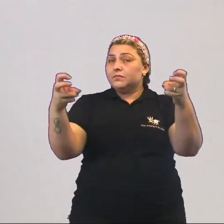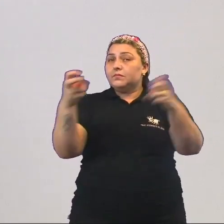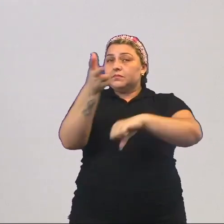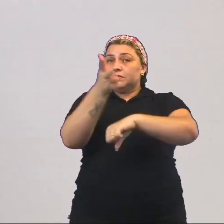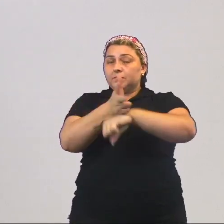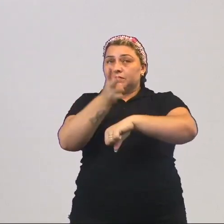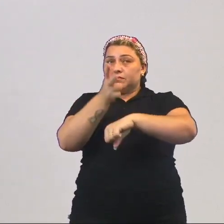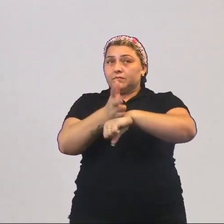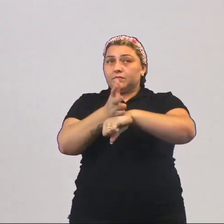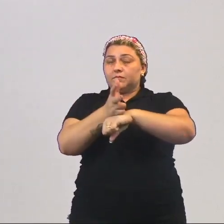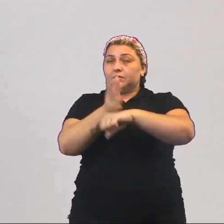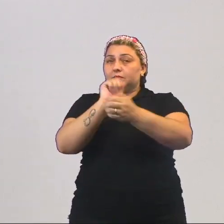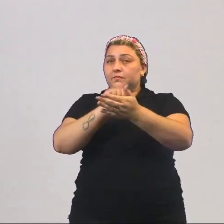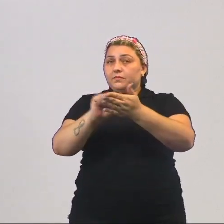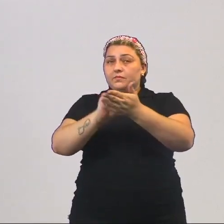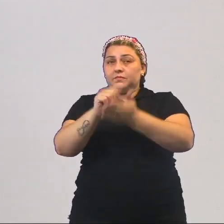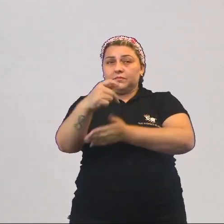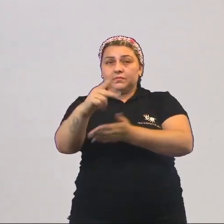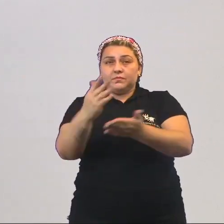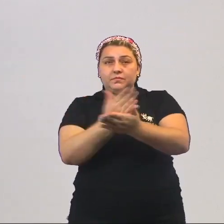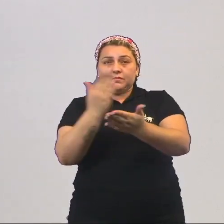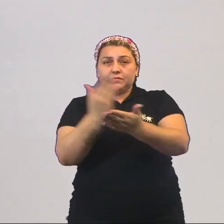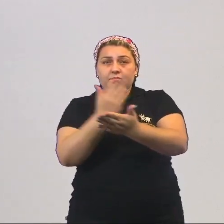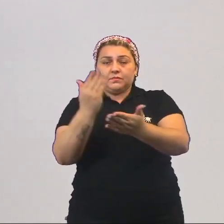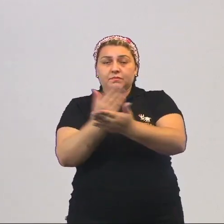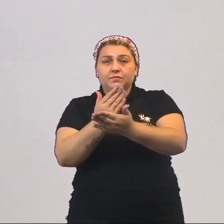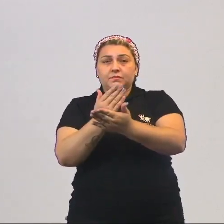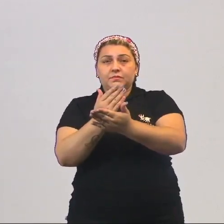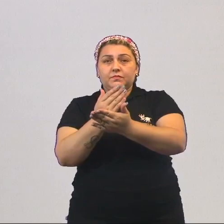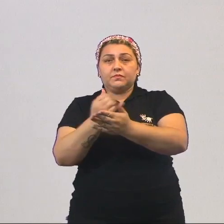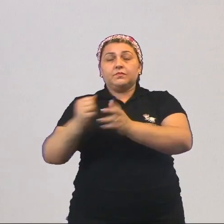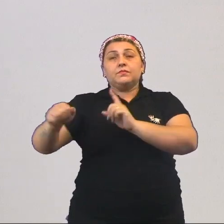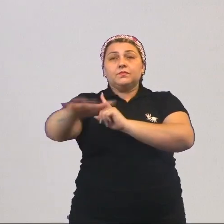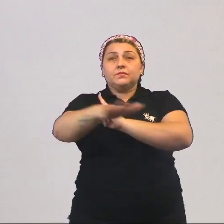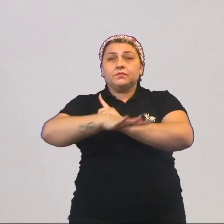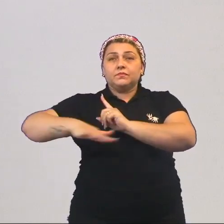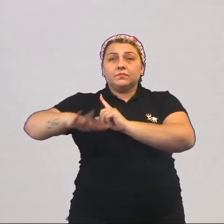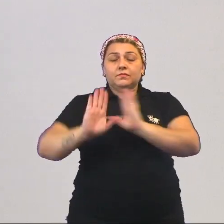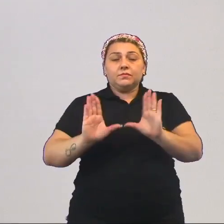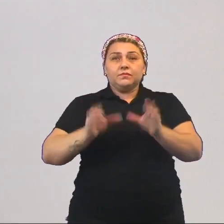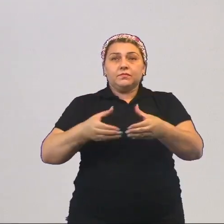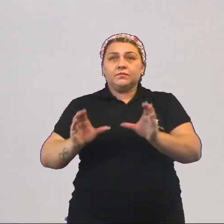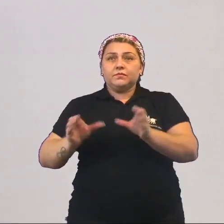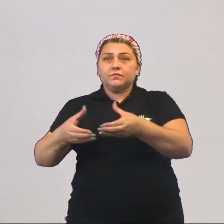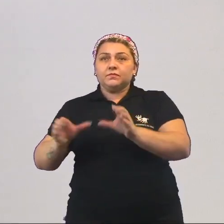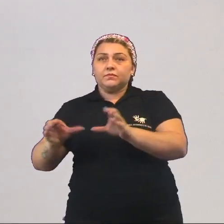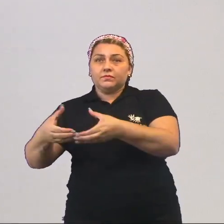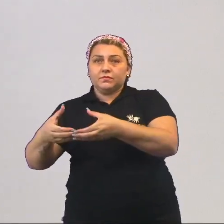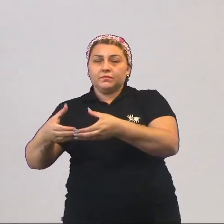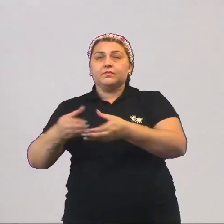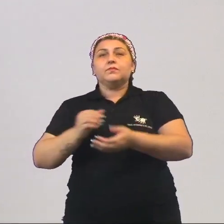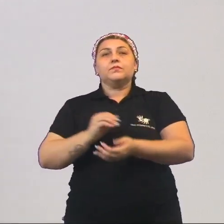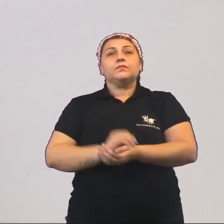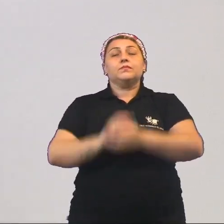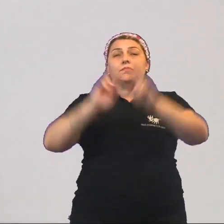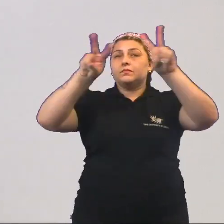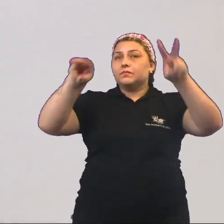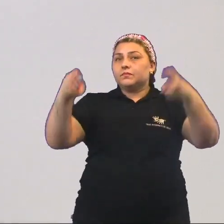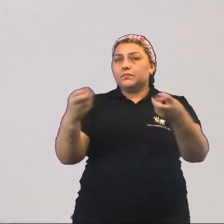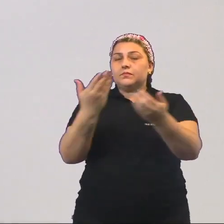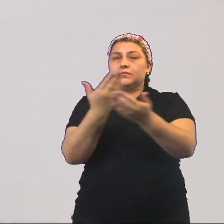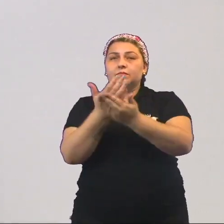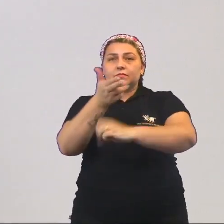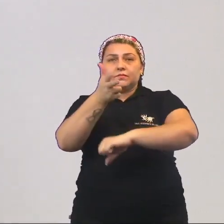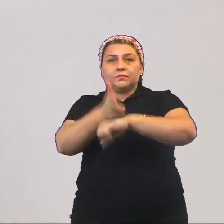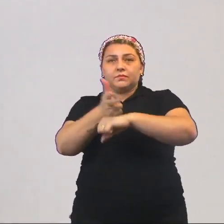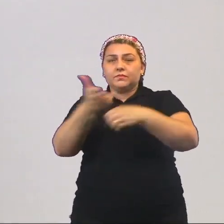videoaula? Anote no seu caderno. Sociedade dividida em classes é o tema da nossa